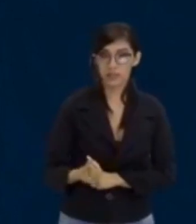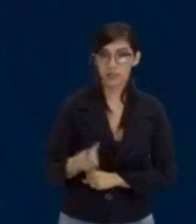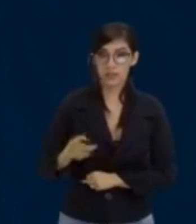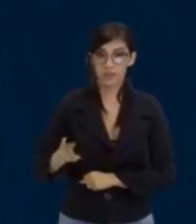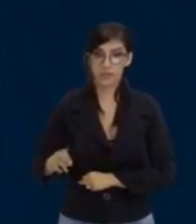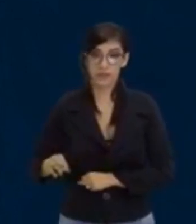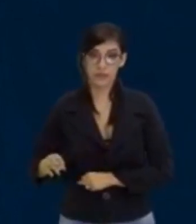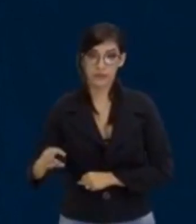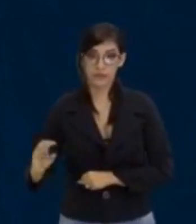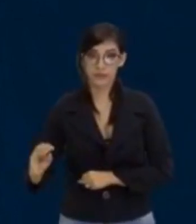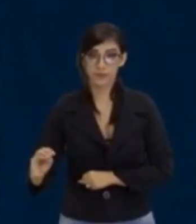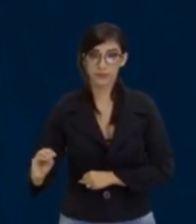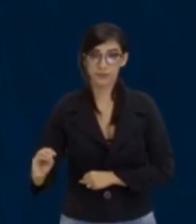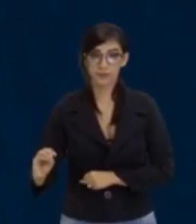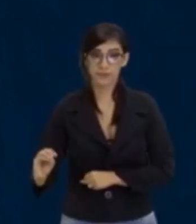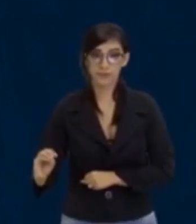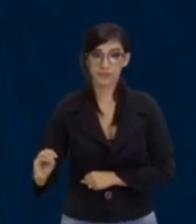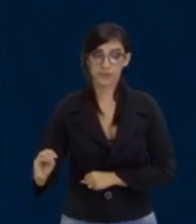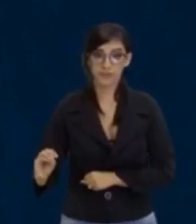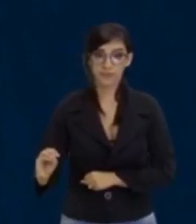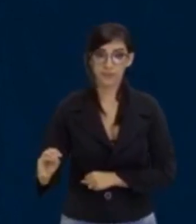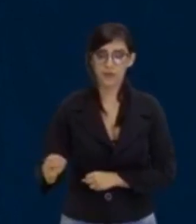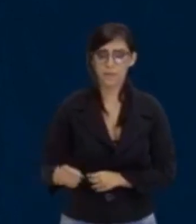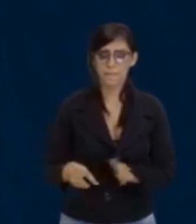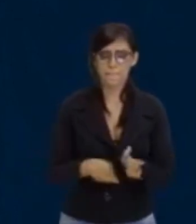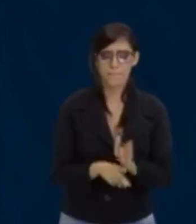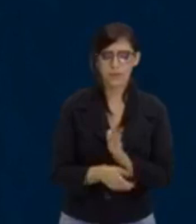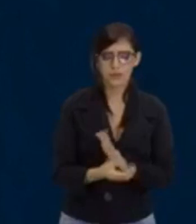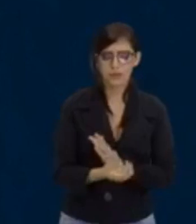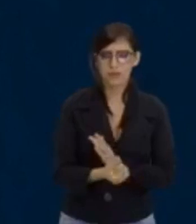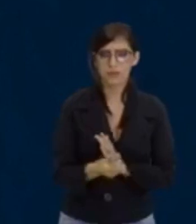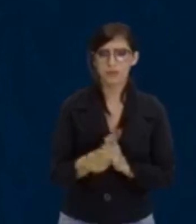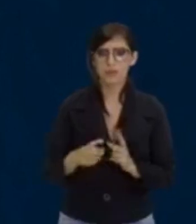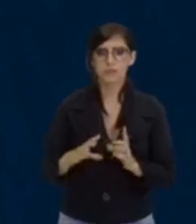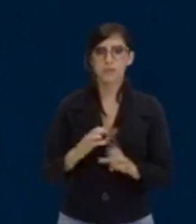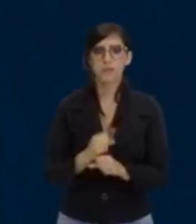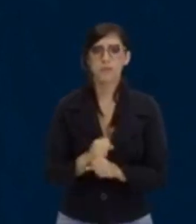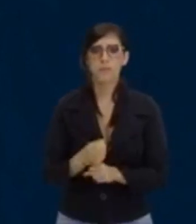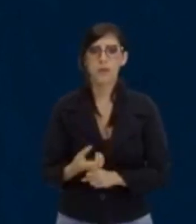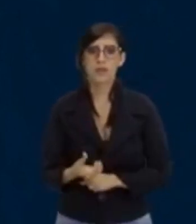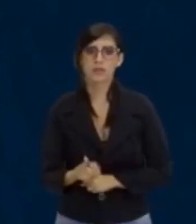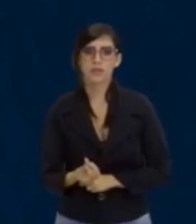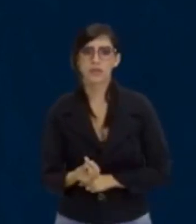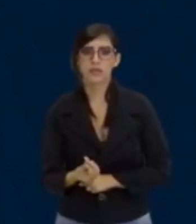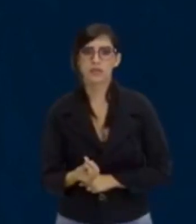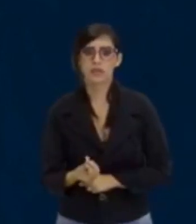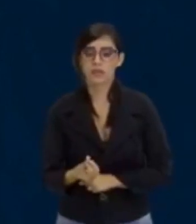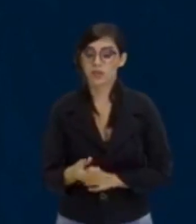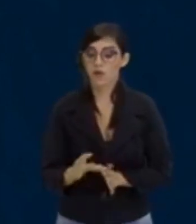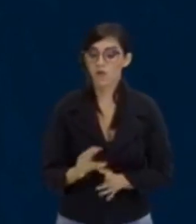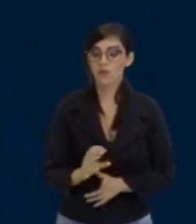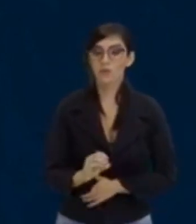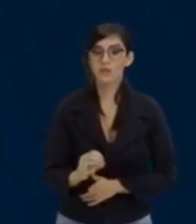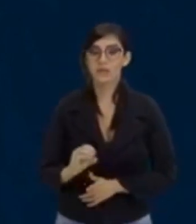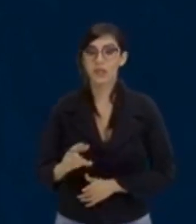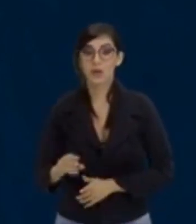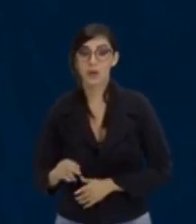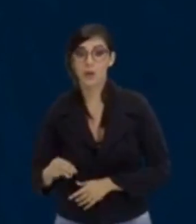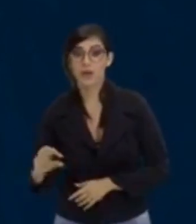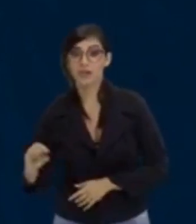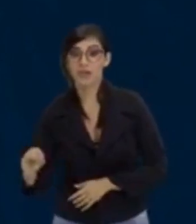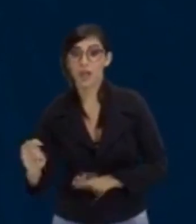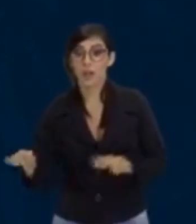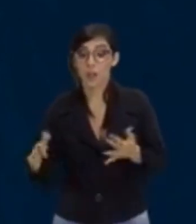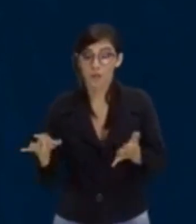a zero. Só que menos 6 mais 6, pessoal, é zero. Zero igual a zero. Observa, isso aqui é verdade, não está